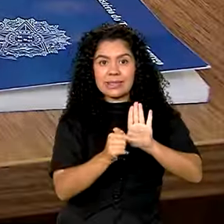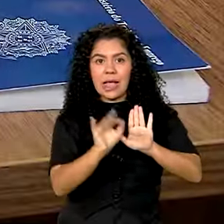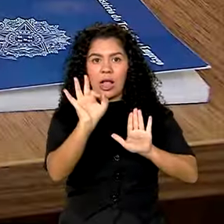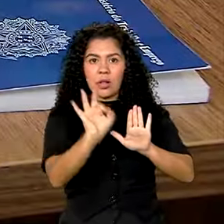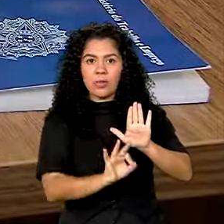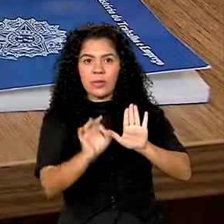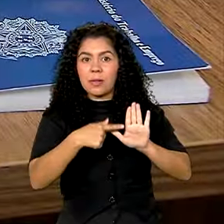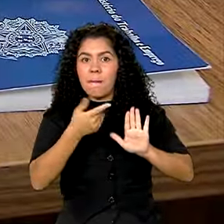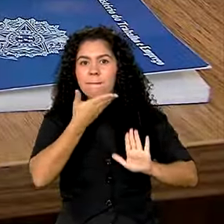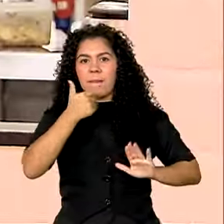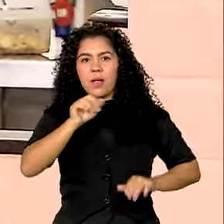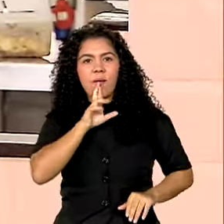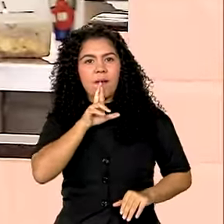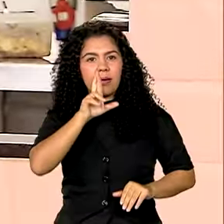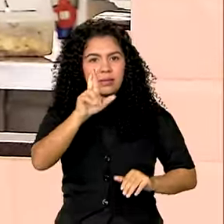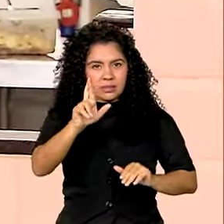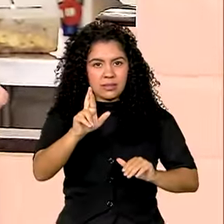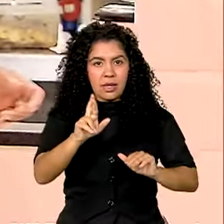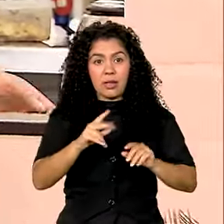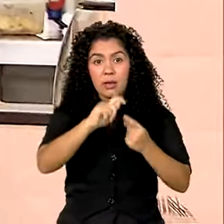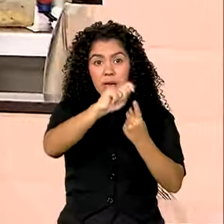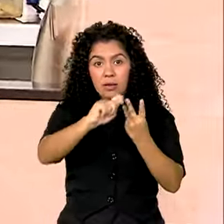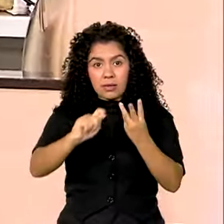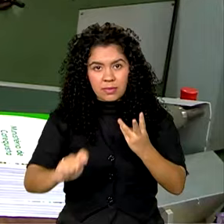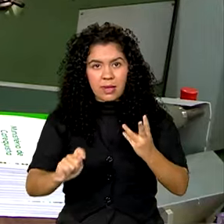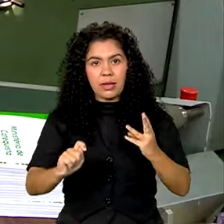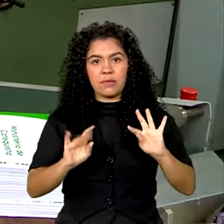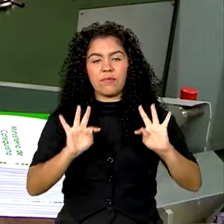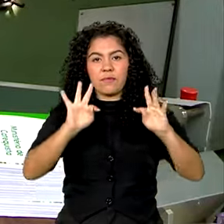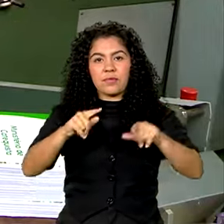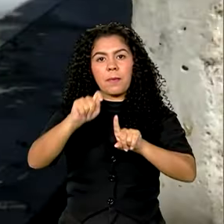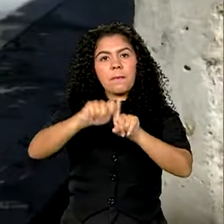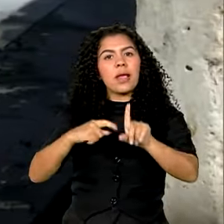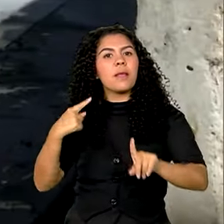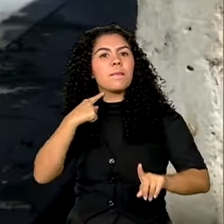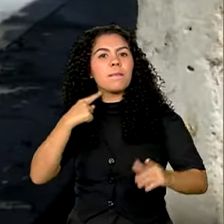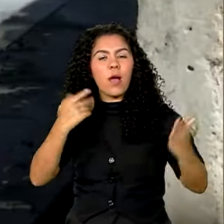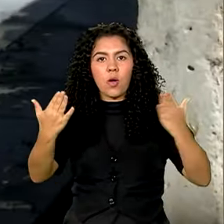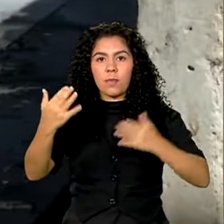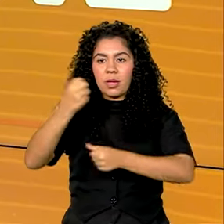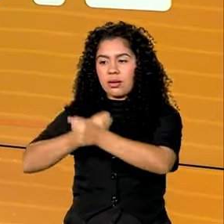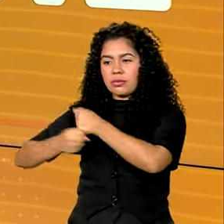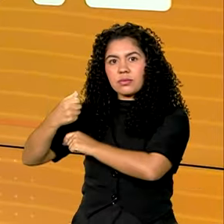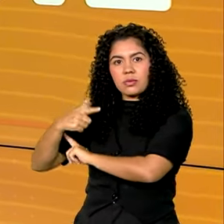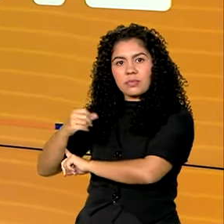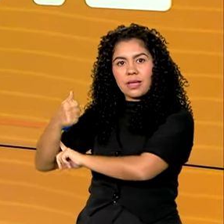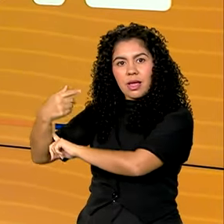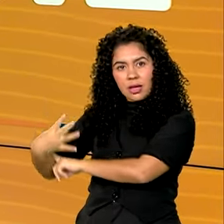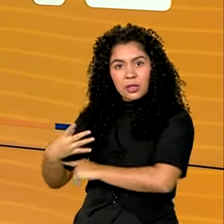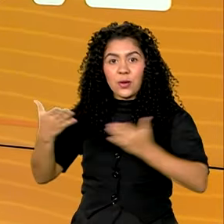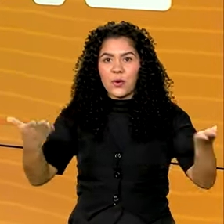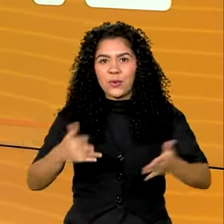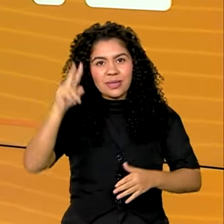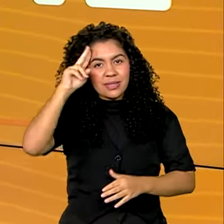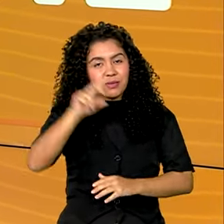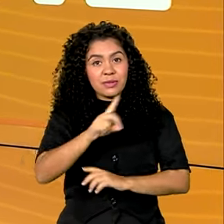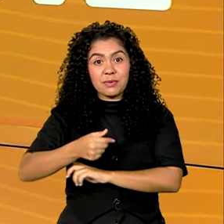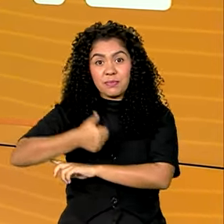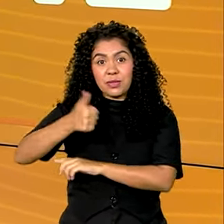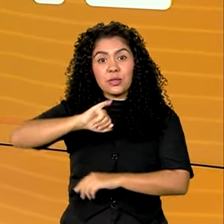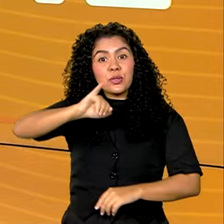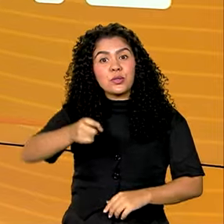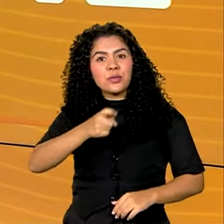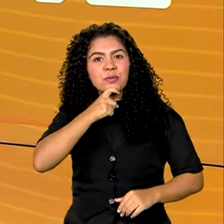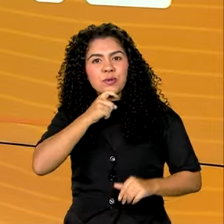registra a menor taxa para um trimestre encerrado em maio desde 2014. Segunda-feira, 1º de julho,